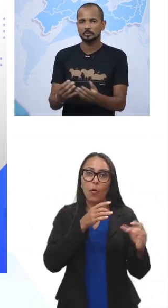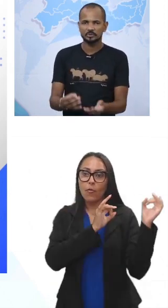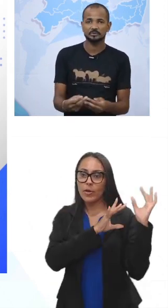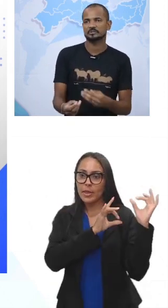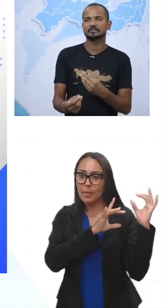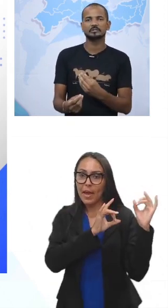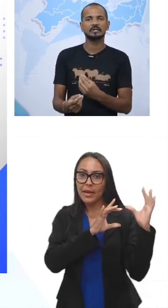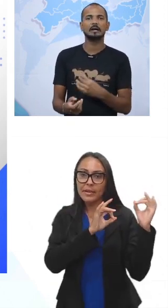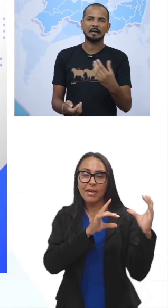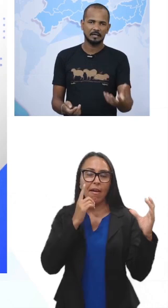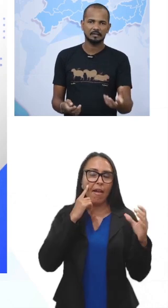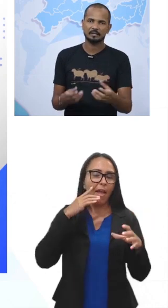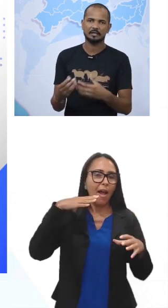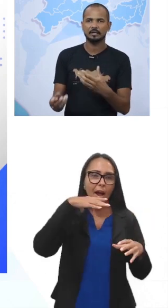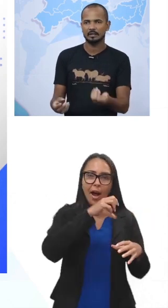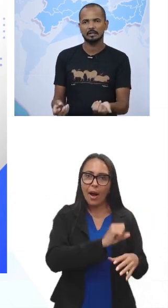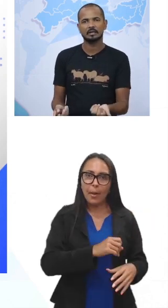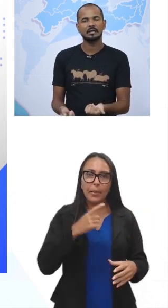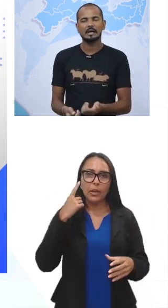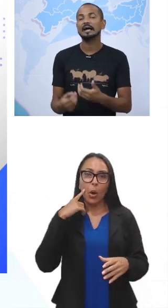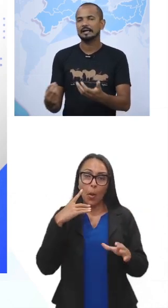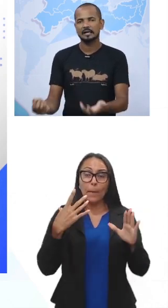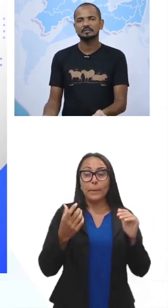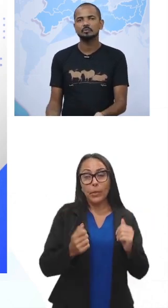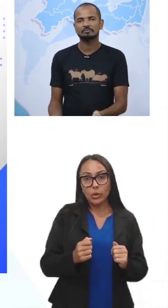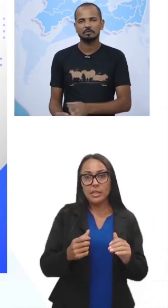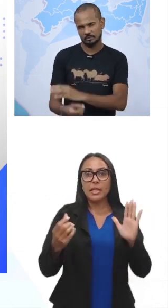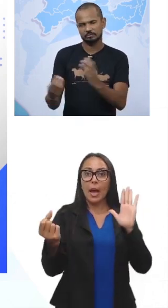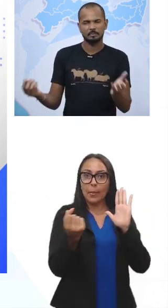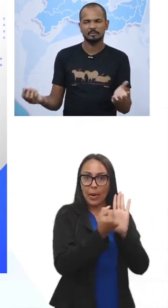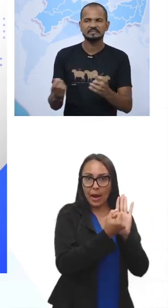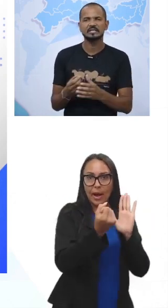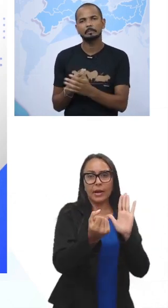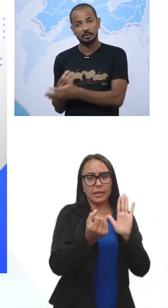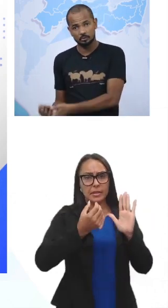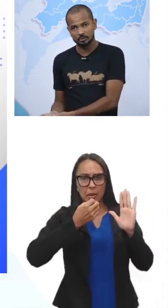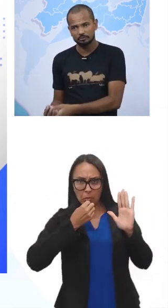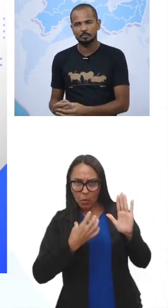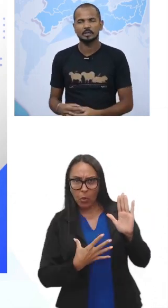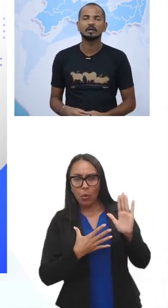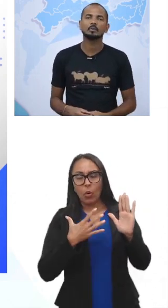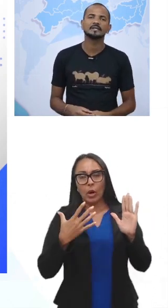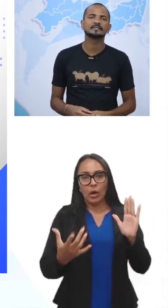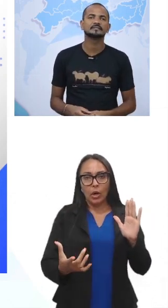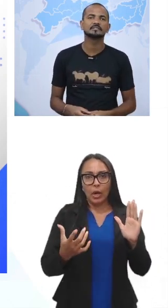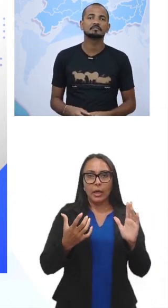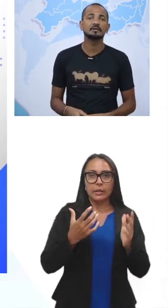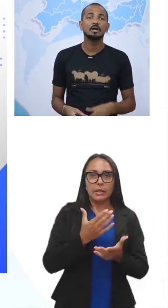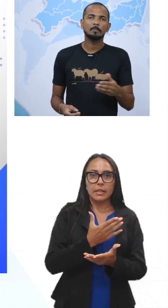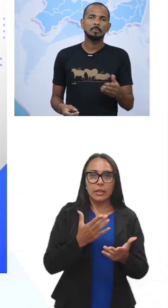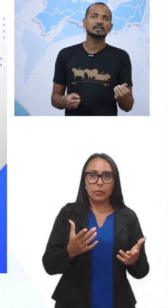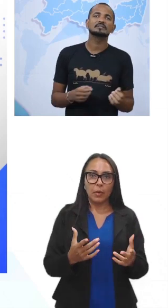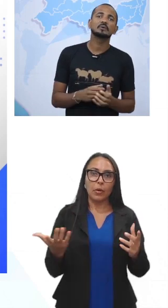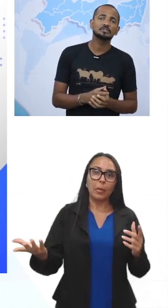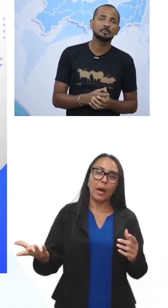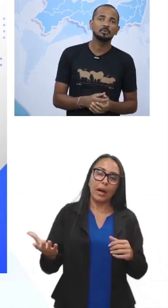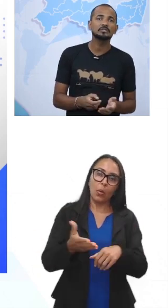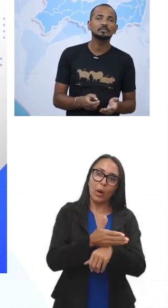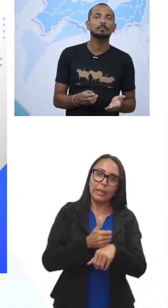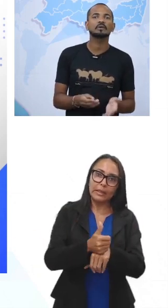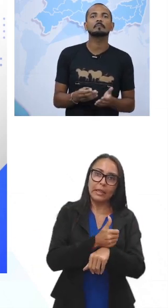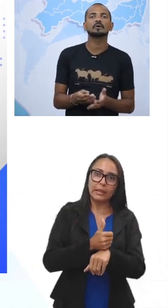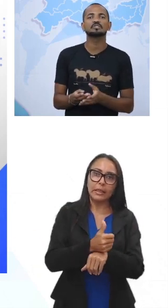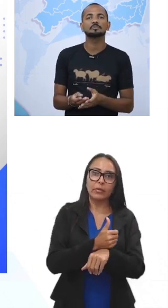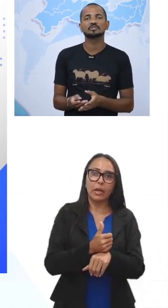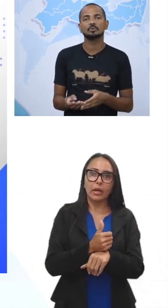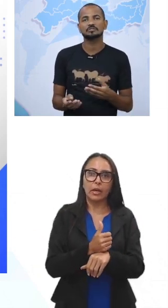testes respondem isso, se a marca é, agrada de alguma forma, uma forma mais ampla, ou de uma forma qualitativa, porém, ele não responde,